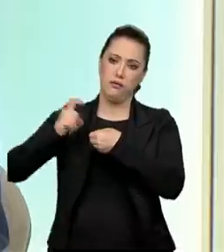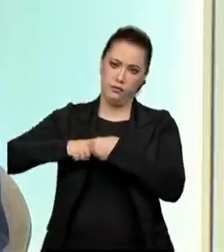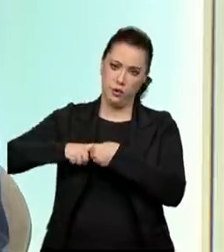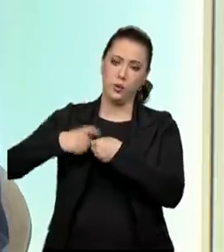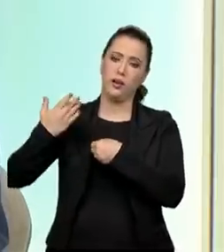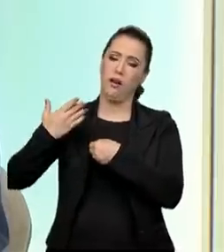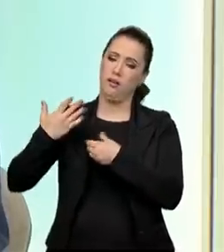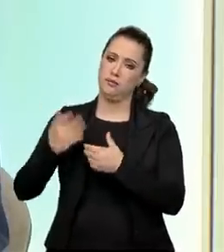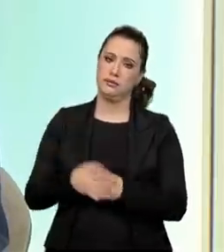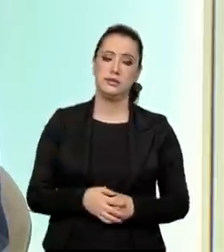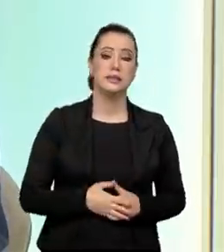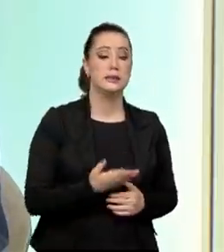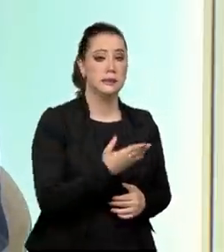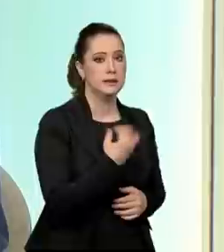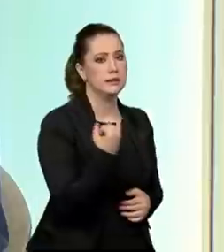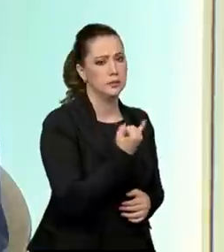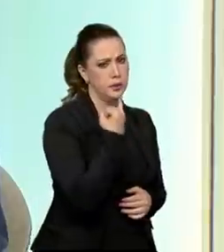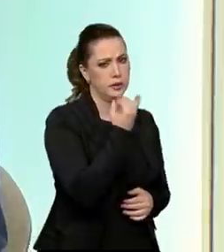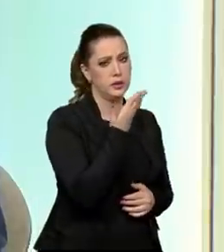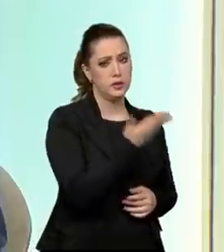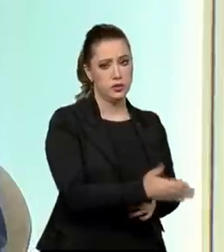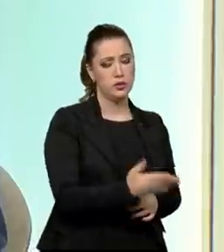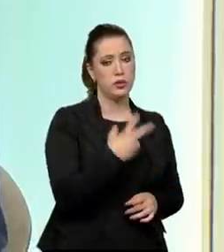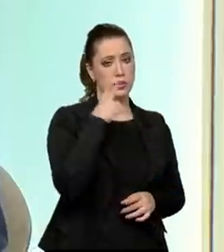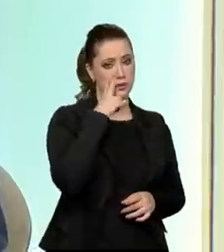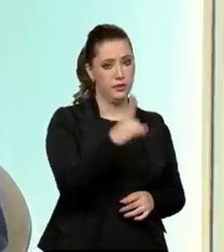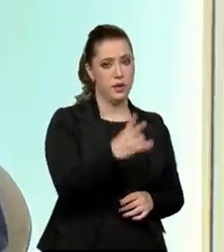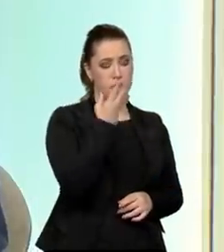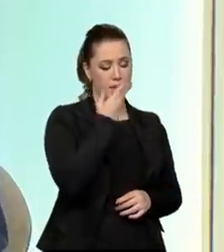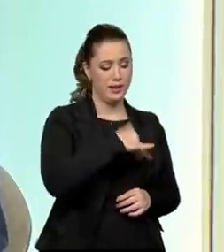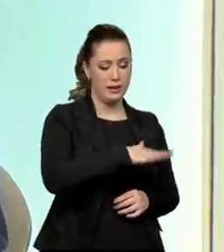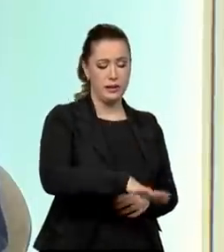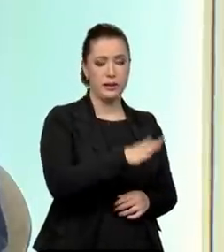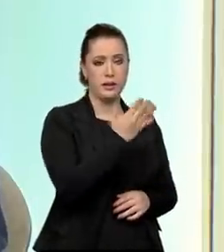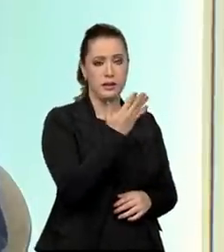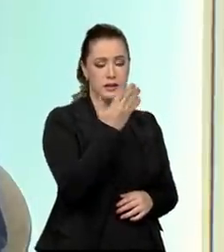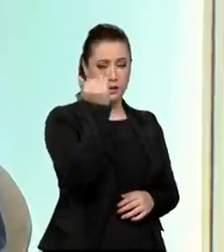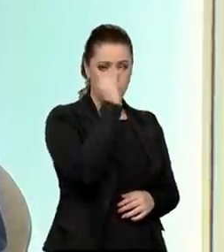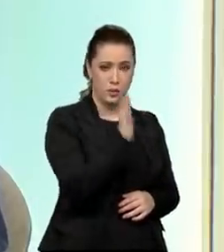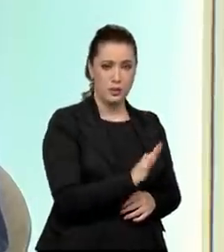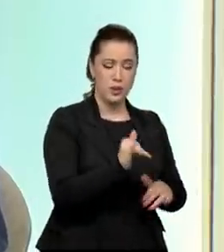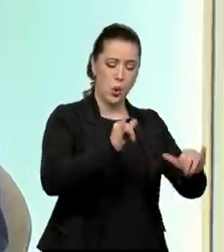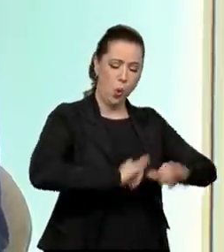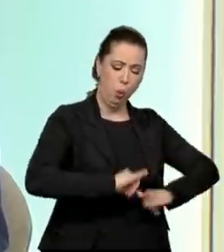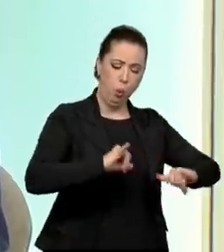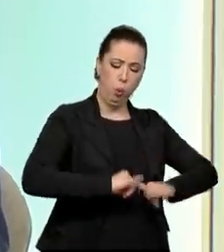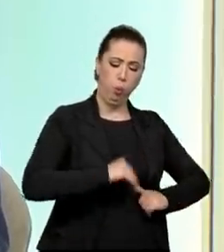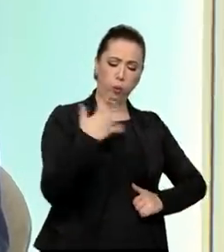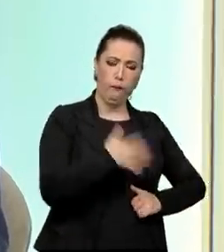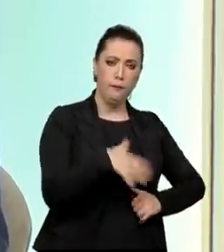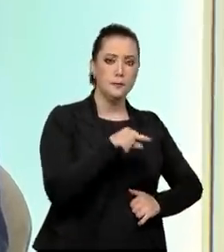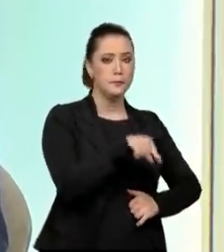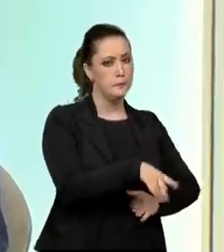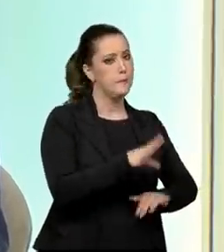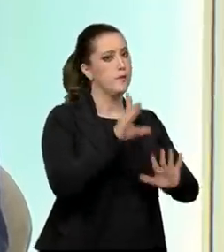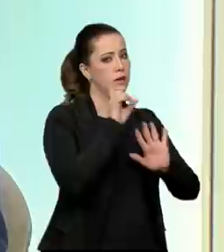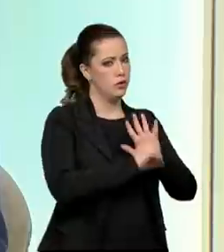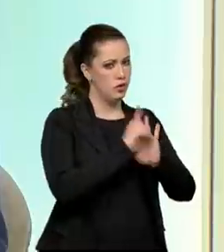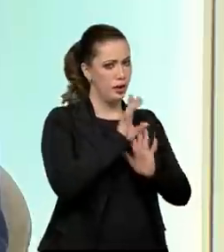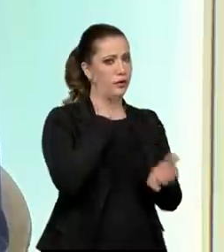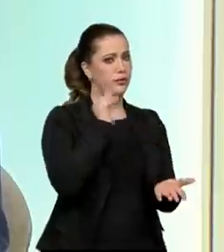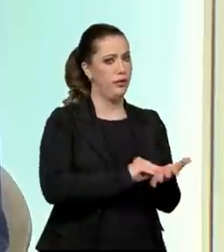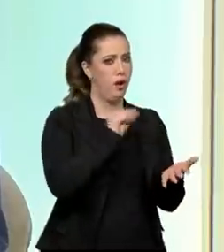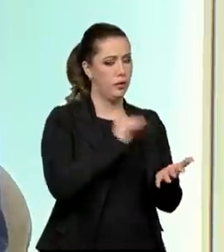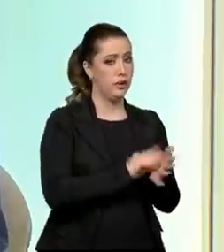Muito mais. Eu considero que a criança brasileira sofreu, tem sofrido uma gravíssima violação de direito, que é o